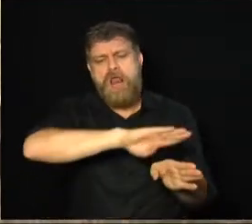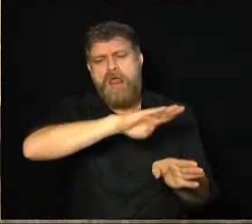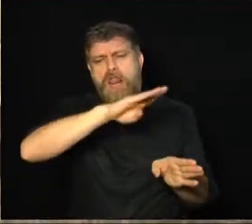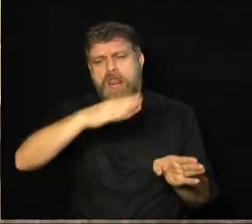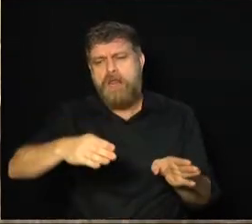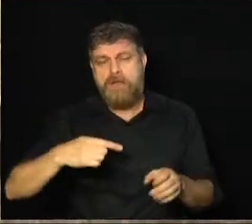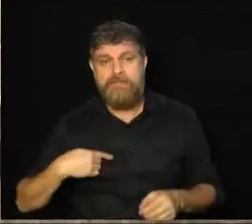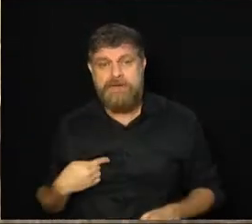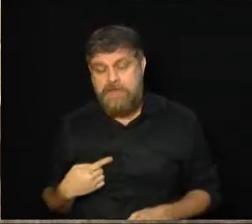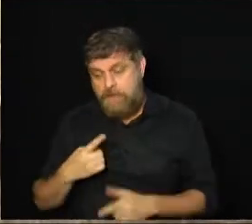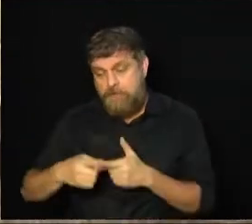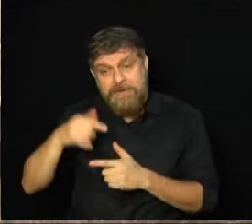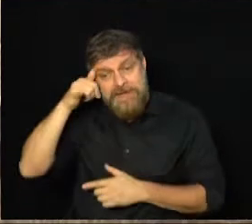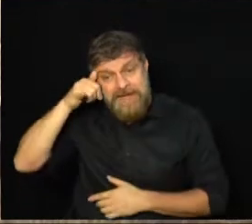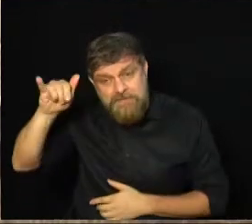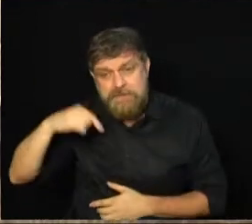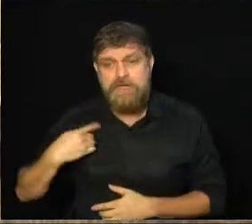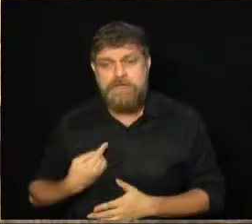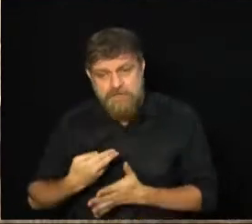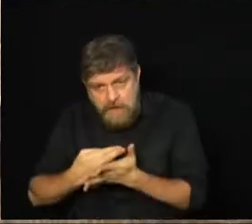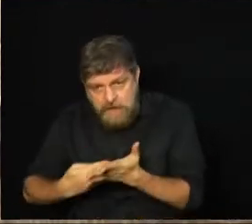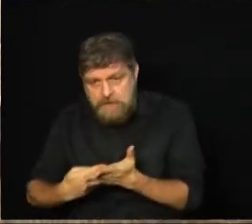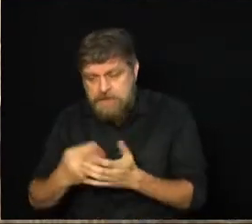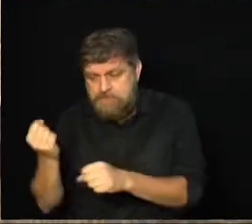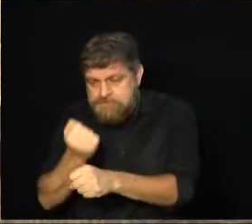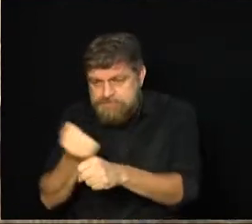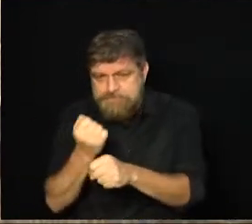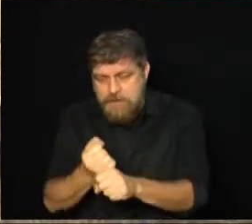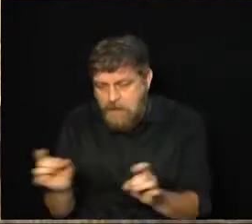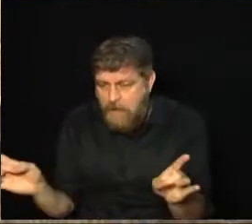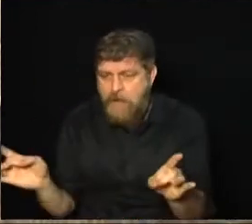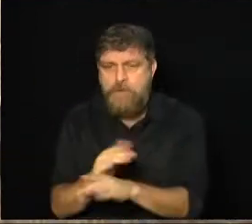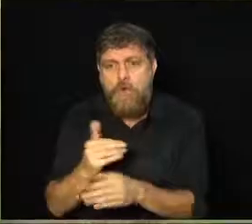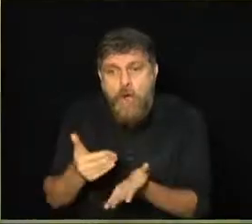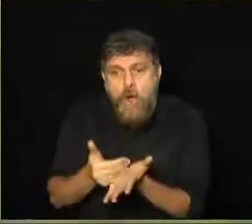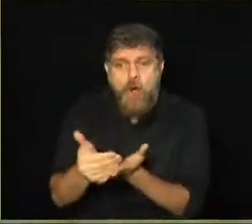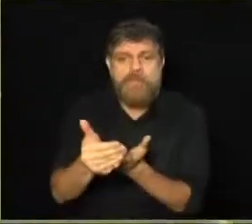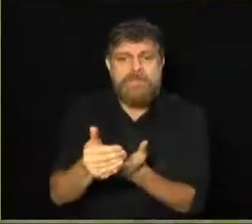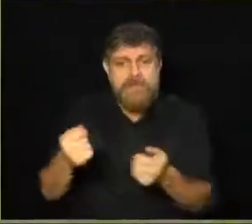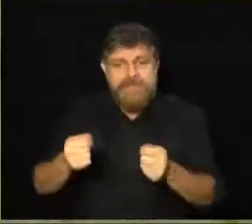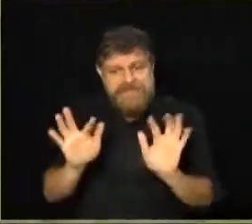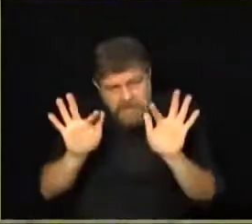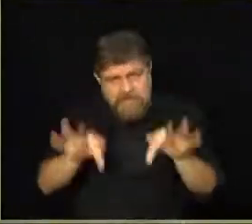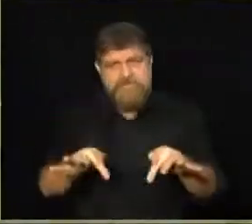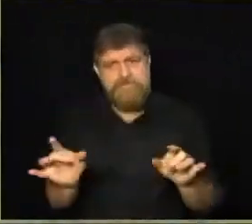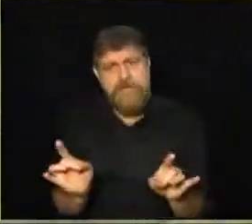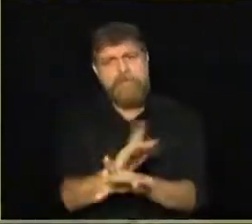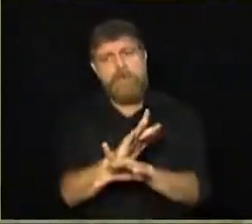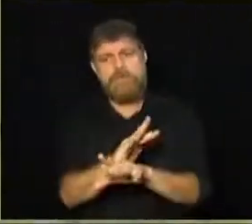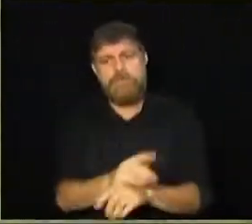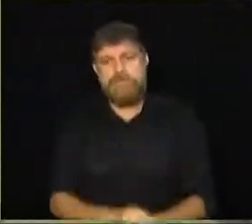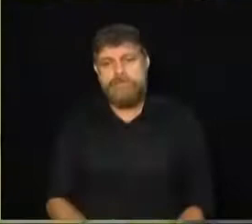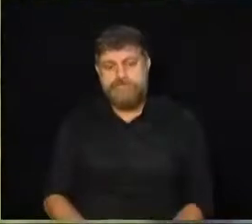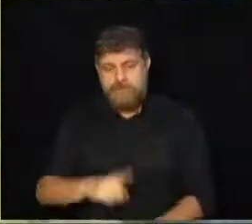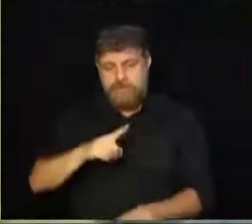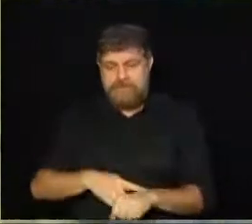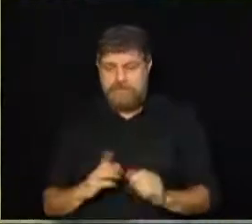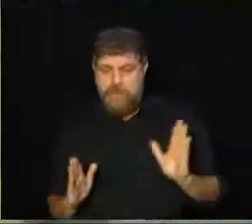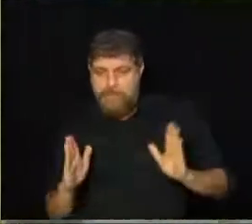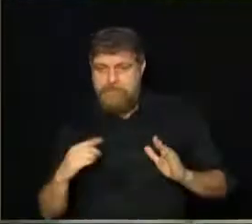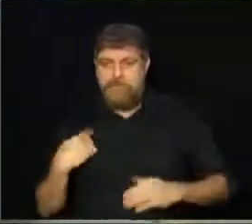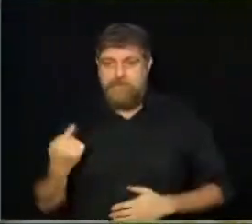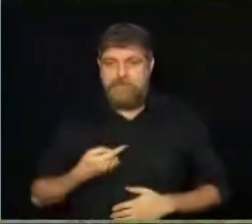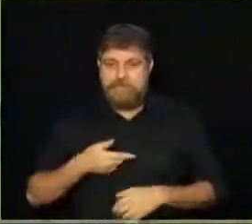daí, para não dar problema, vamos fazer um terminar, que está começado aquilo lá, vamos terminar. Durante o período em que nossa equipe esteve no local,